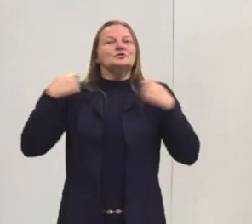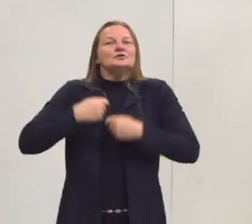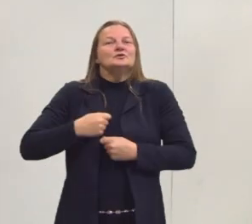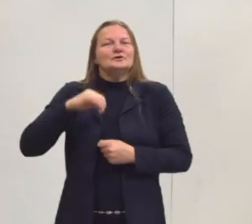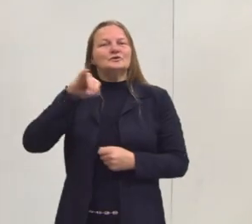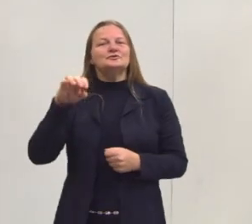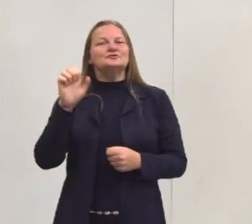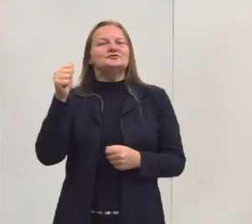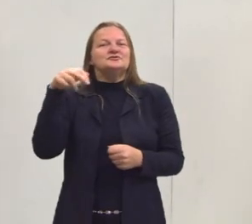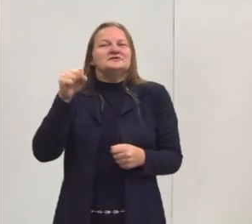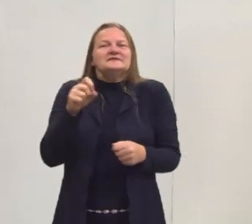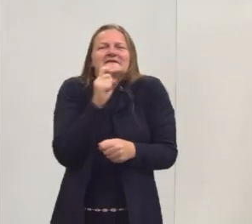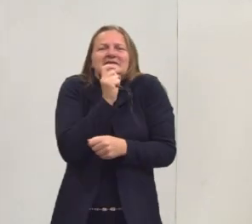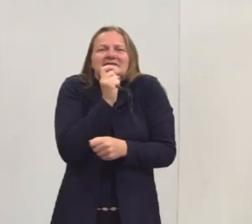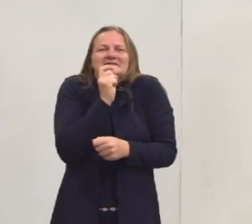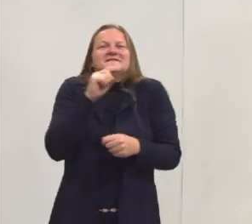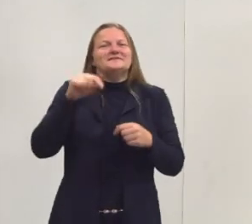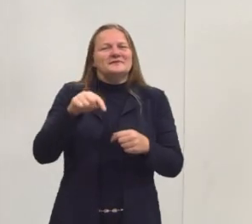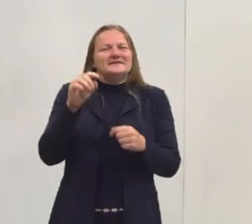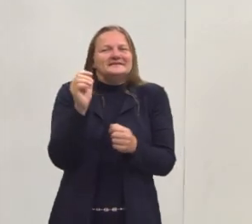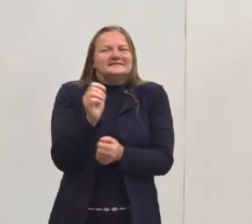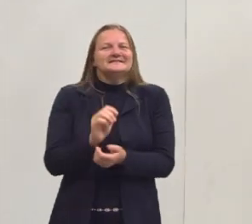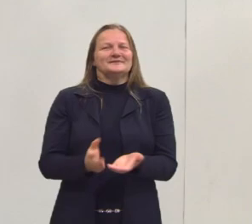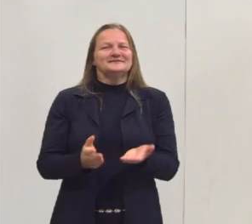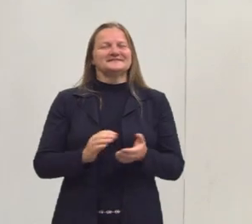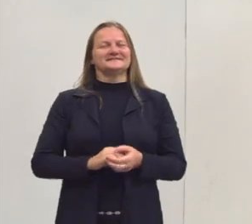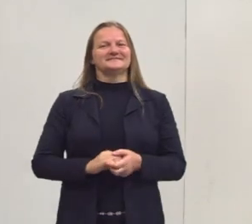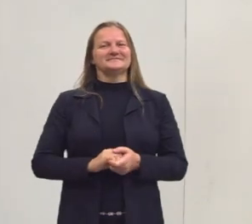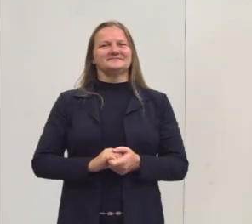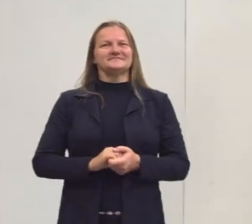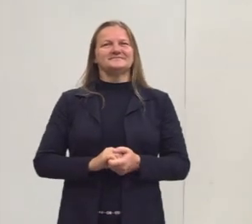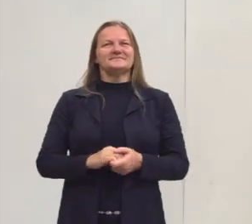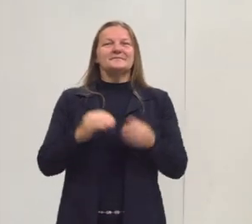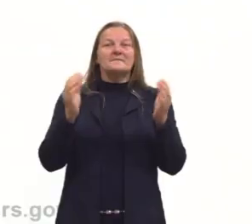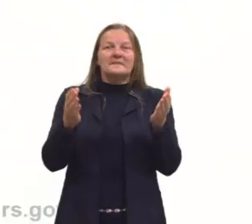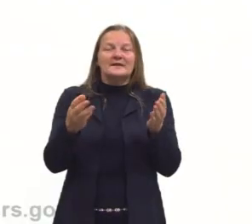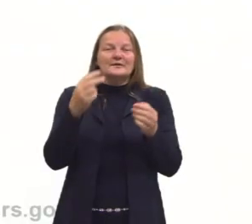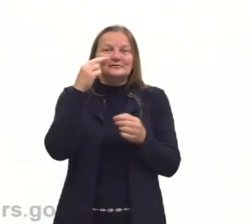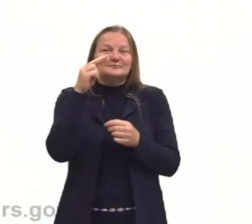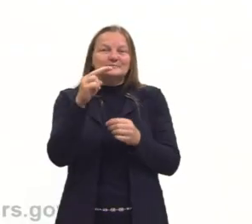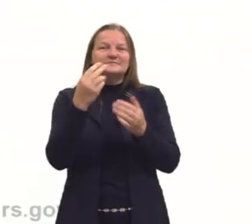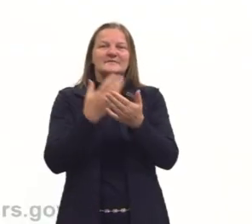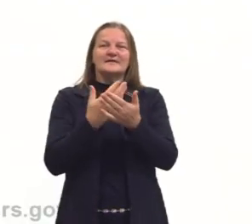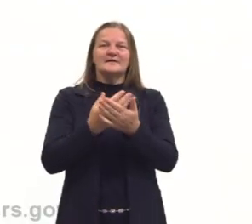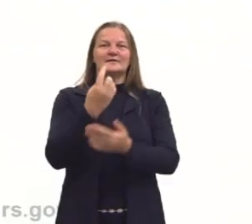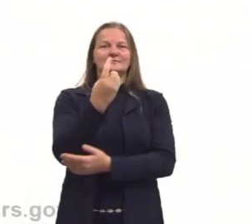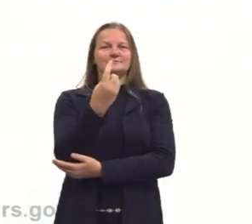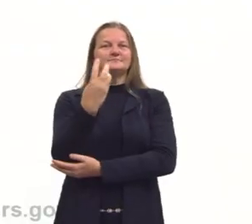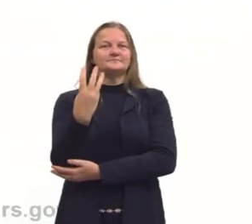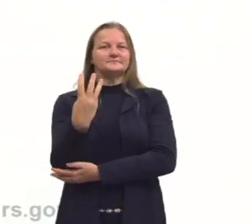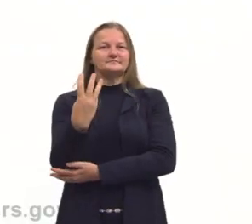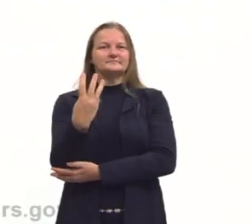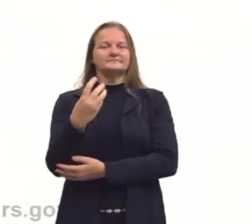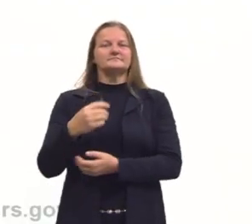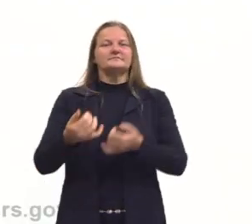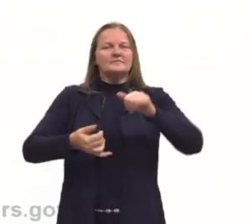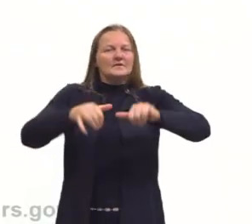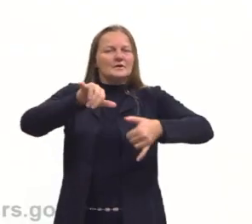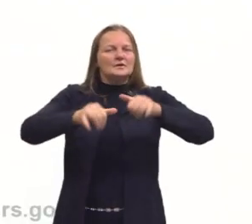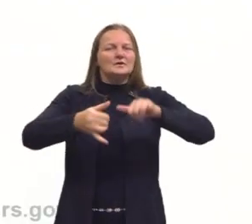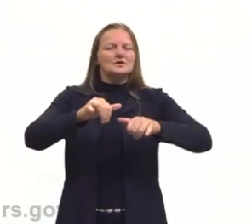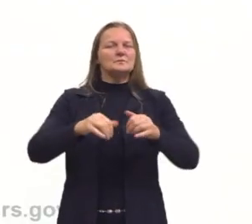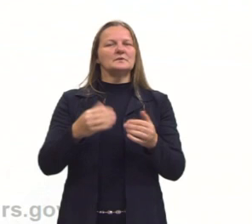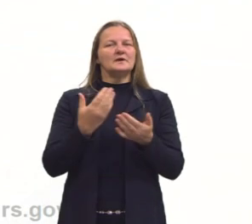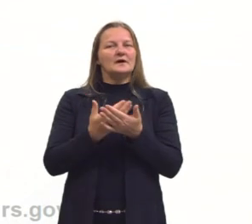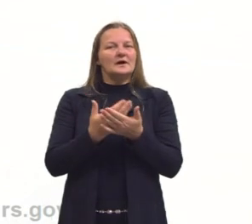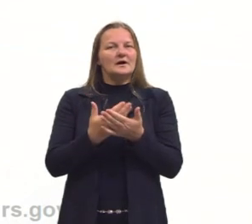jeans porque faz frio aqui no sul hoje. Hoje nós veremos aula 13 de Química e nessa